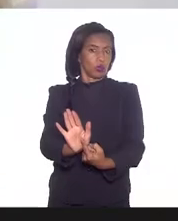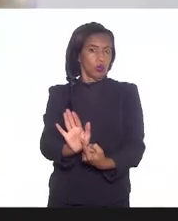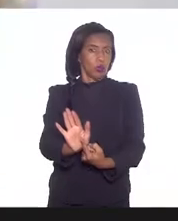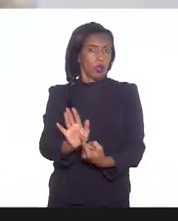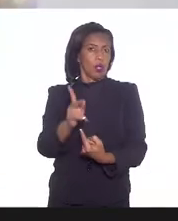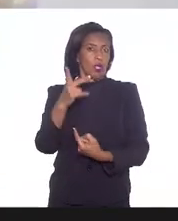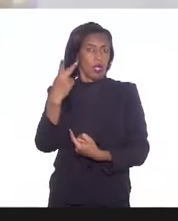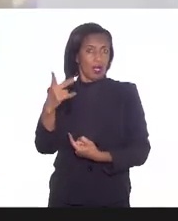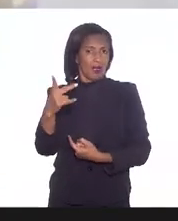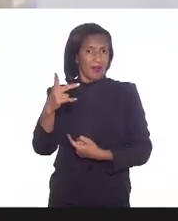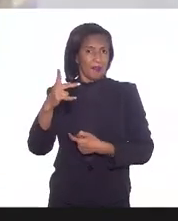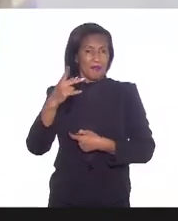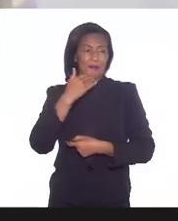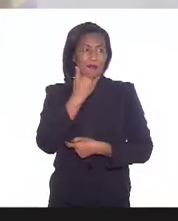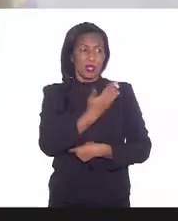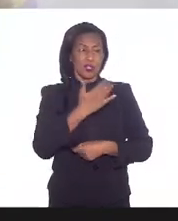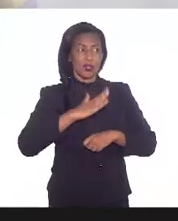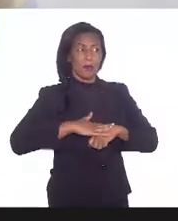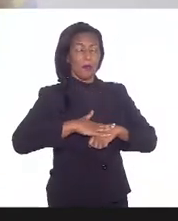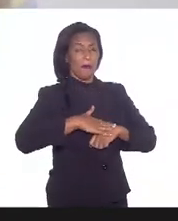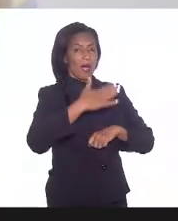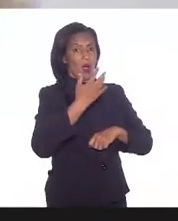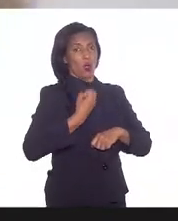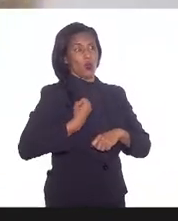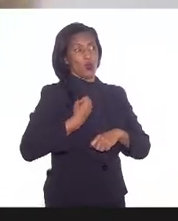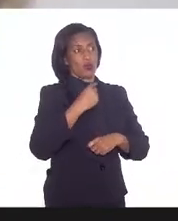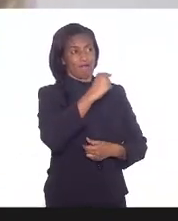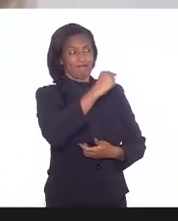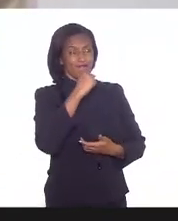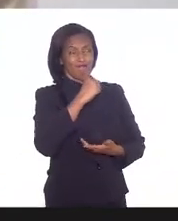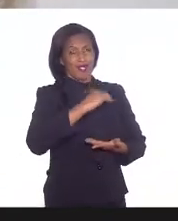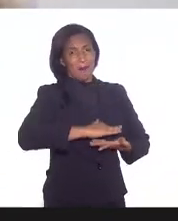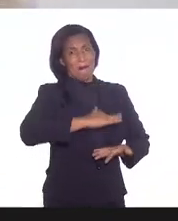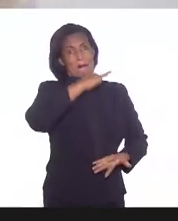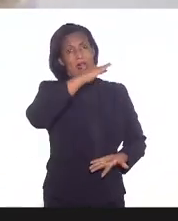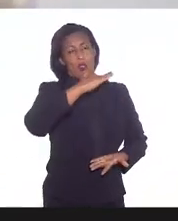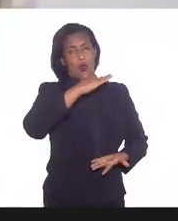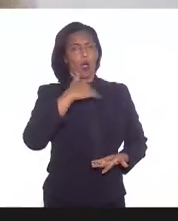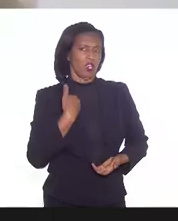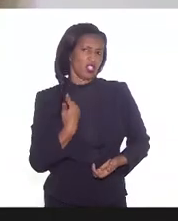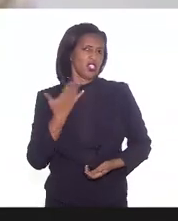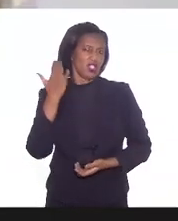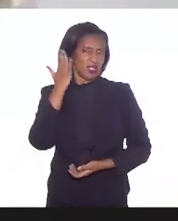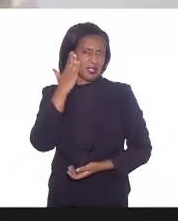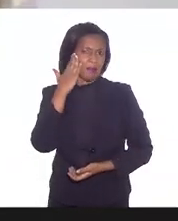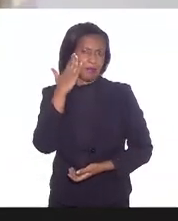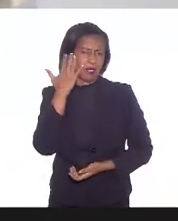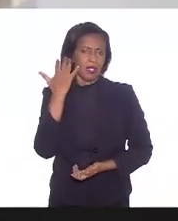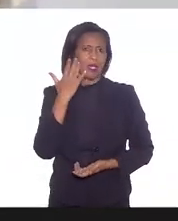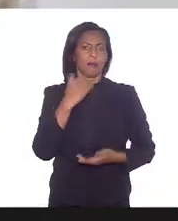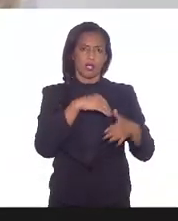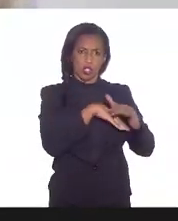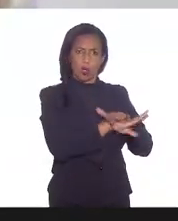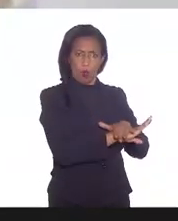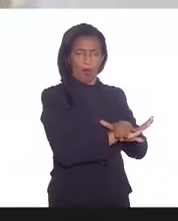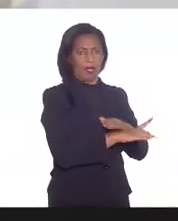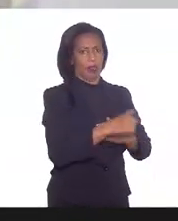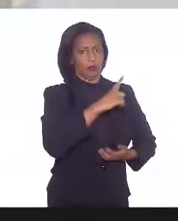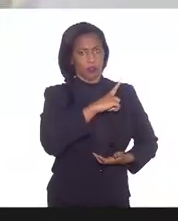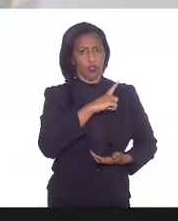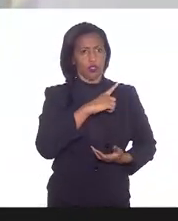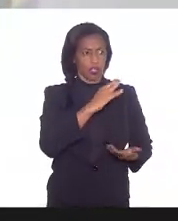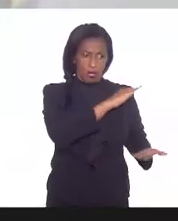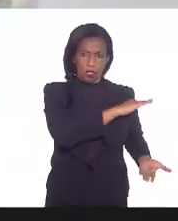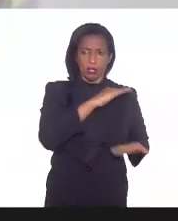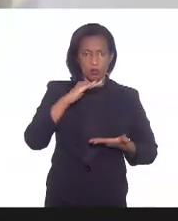demanda por um maior número de doses, que já era até esperado, mas a gente tinha feito uma reserva nesse sentido e